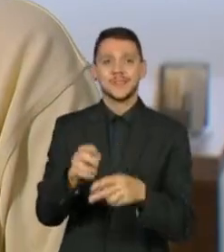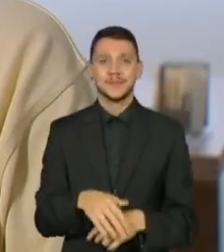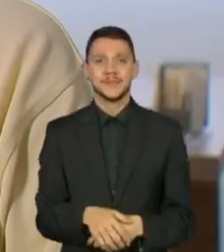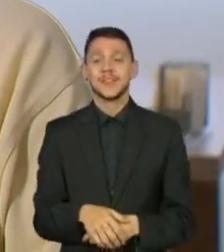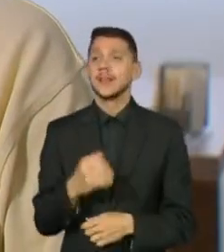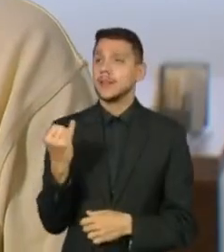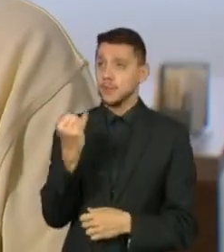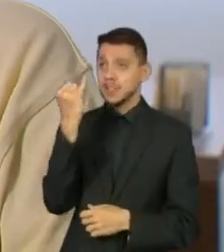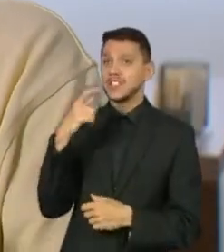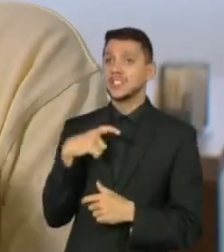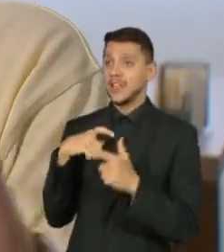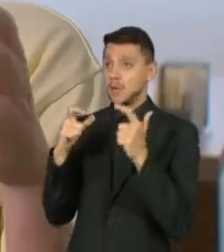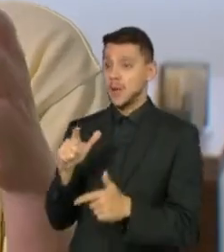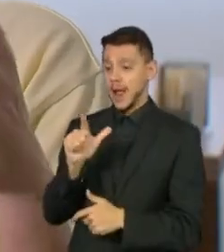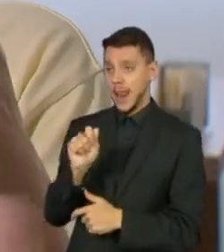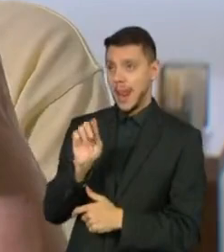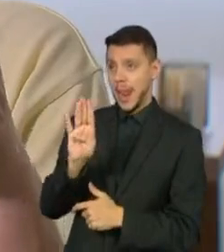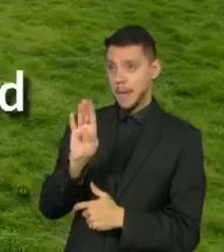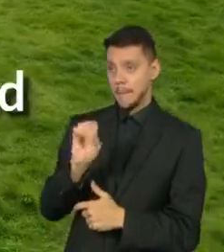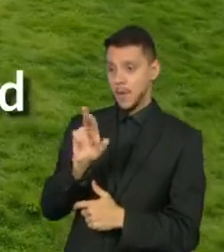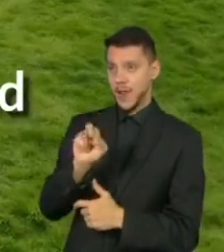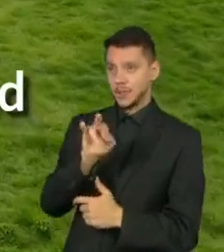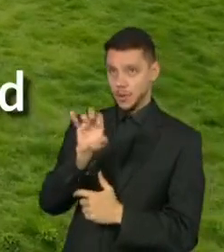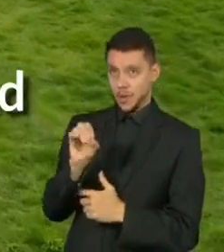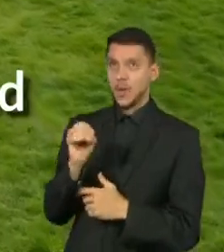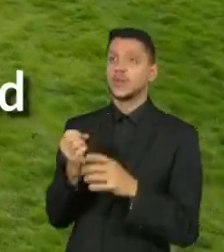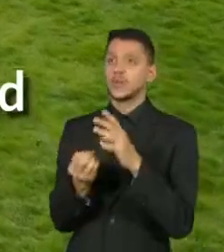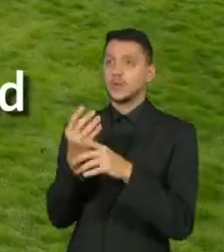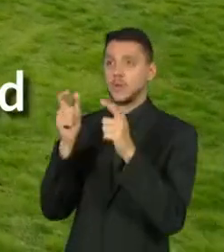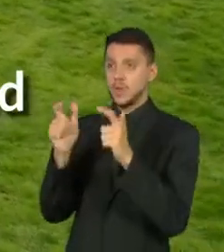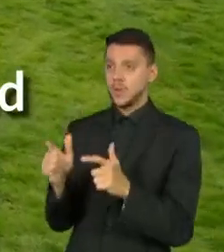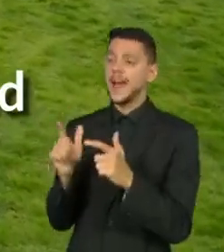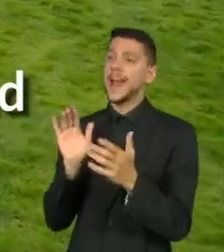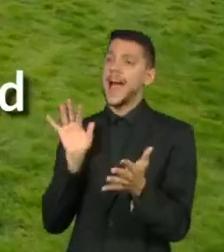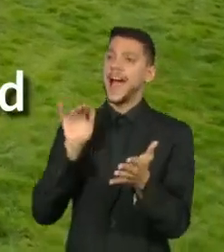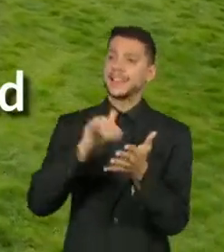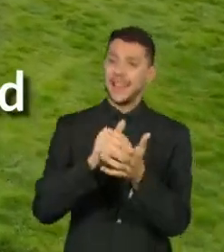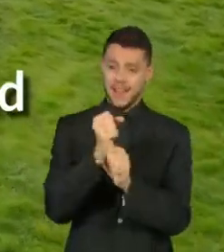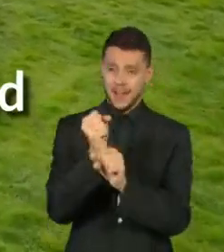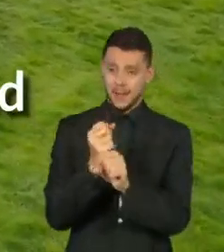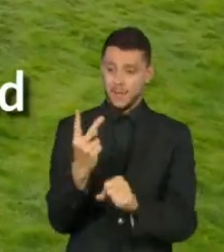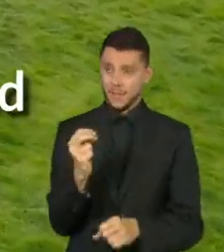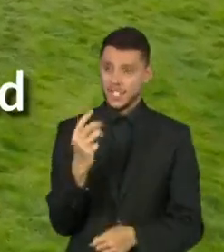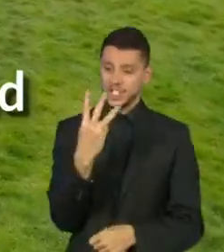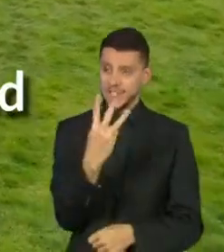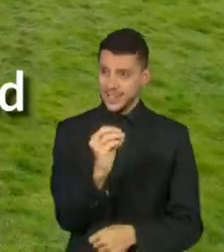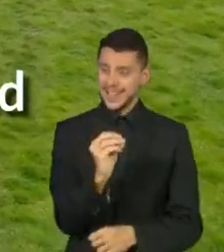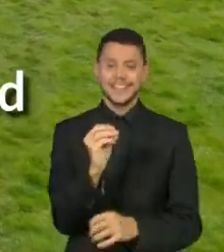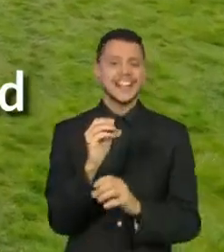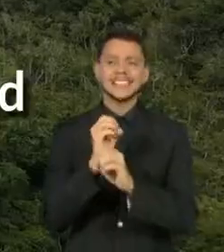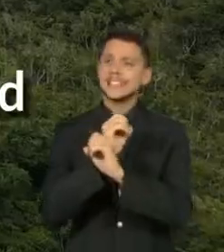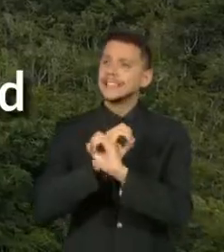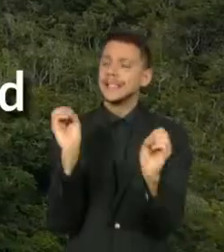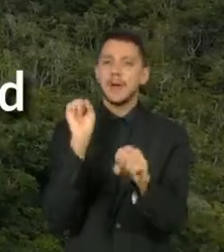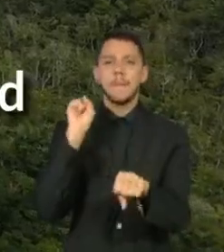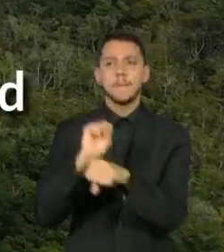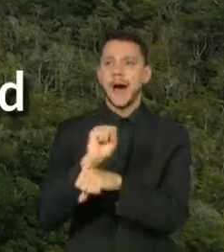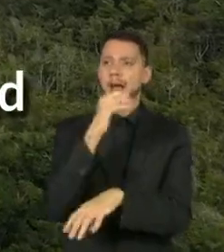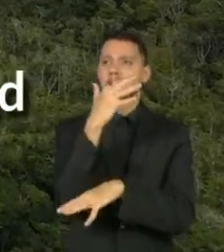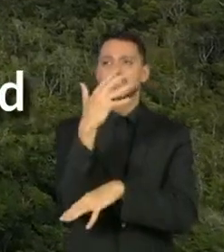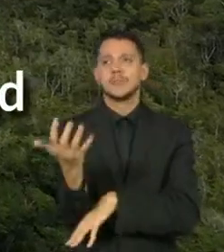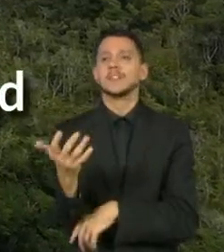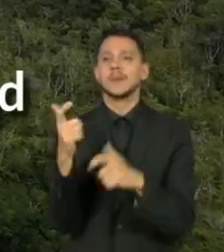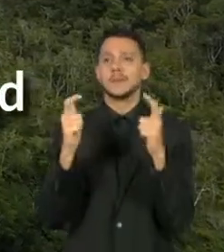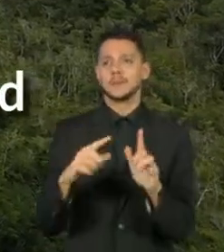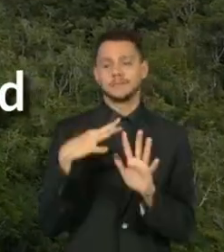desmatamento, zerar o sul da Amazônia e até 2030 zerar totalmente o desmatamento em toda a Amazônia. Se nós não